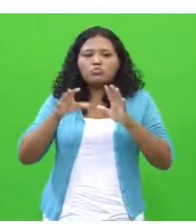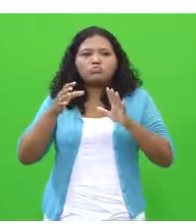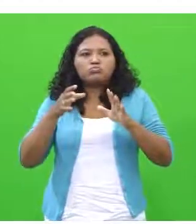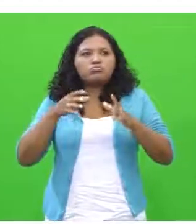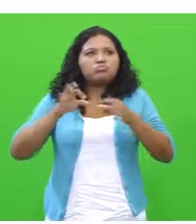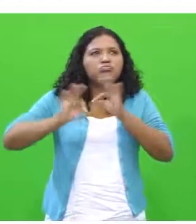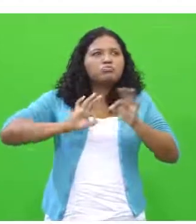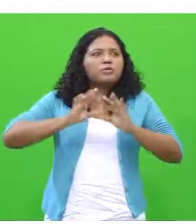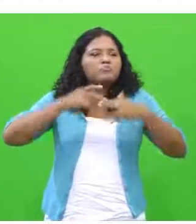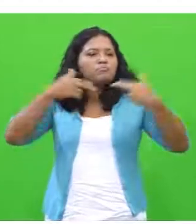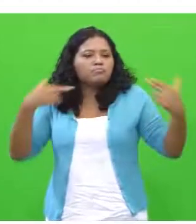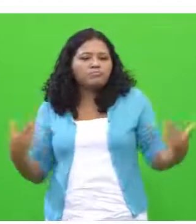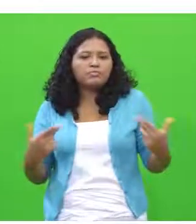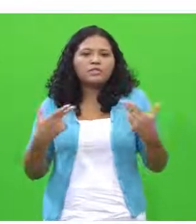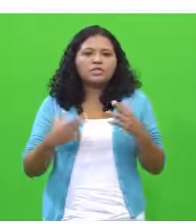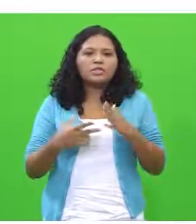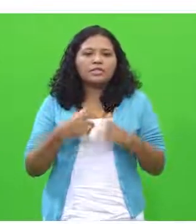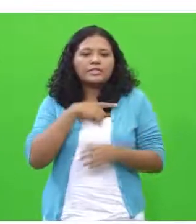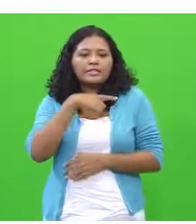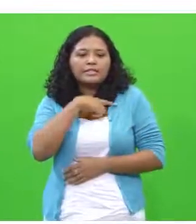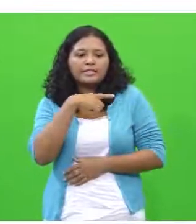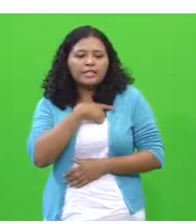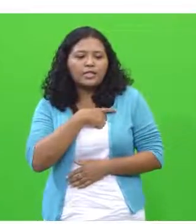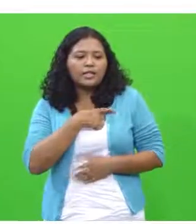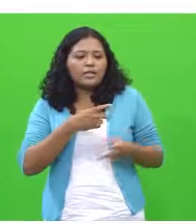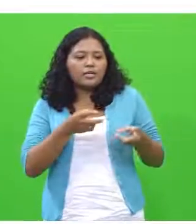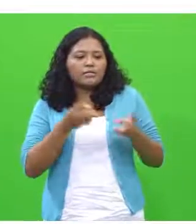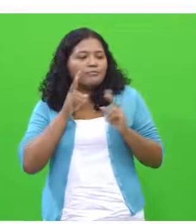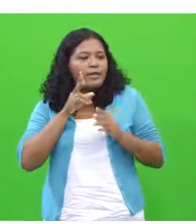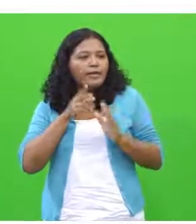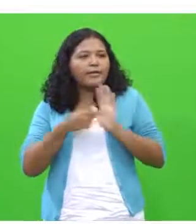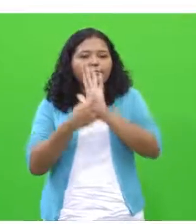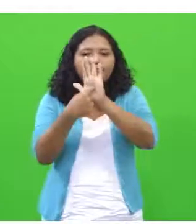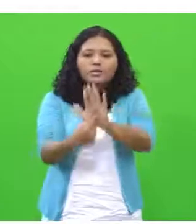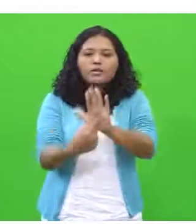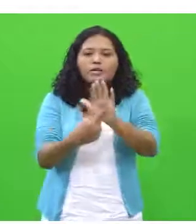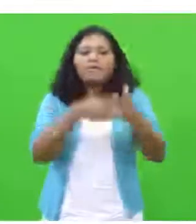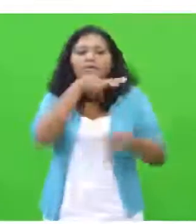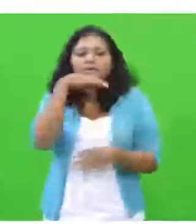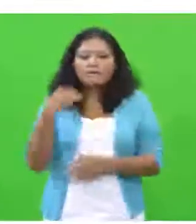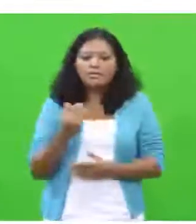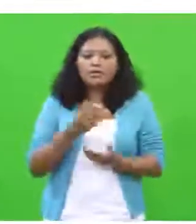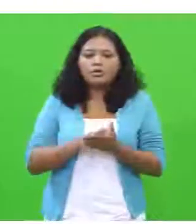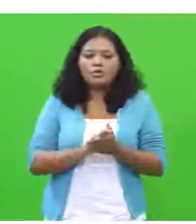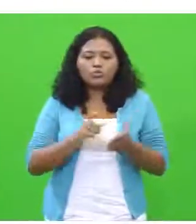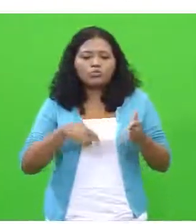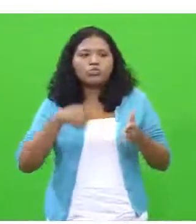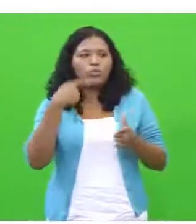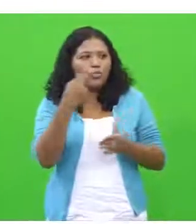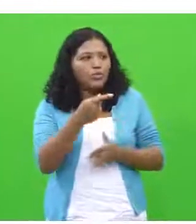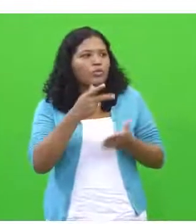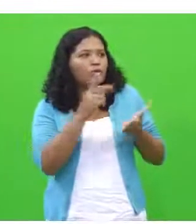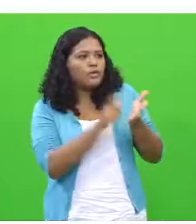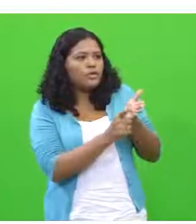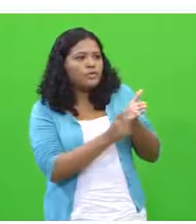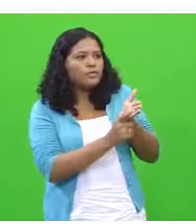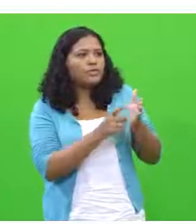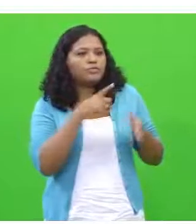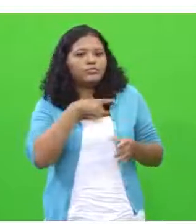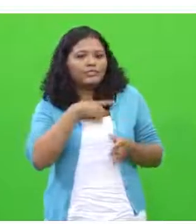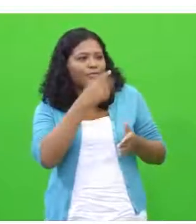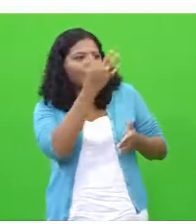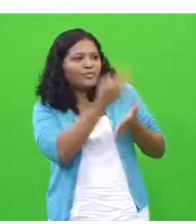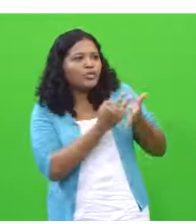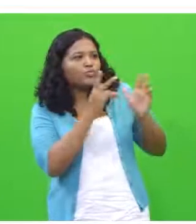colecionáveis que tenham apelo às crianças. Próximo parágrafo do primeiro texto ainda. Ainda há